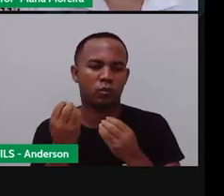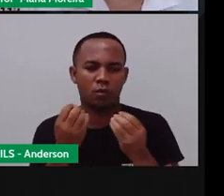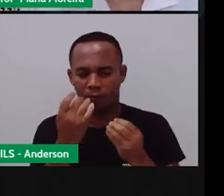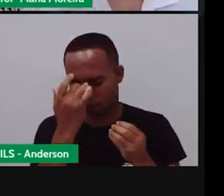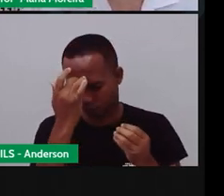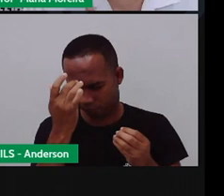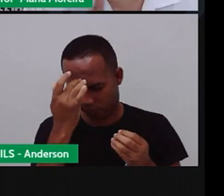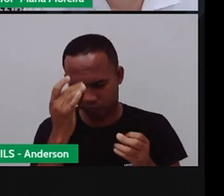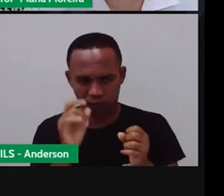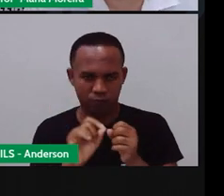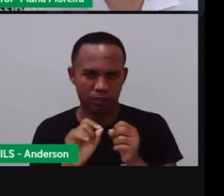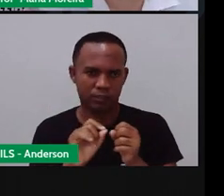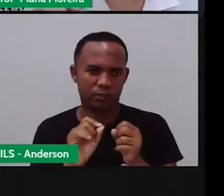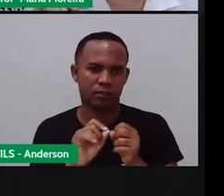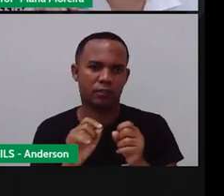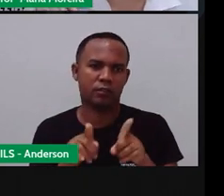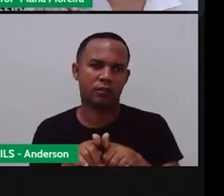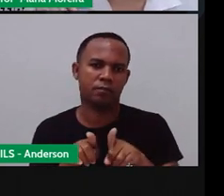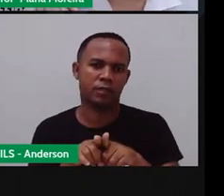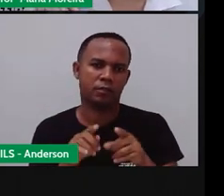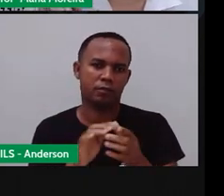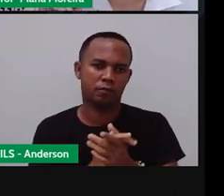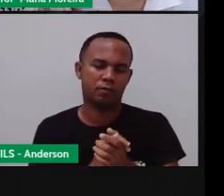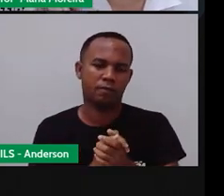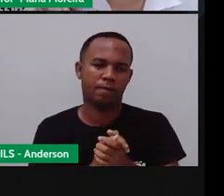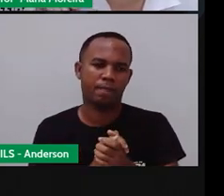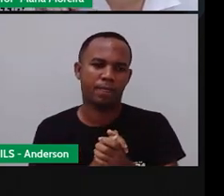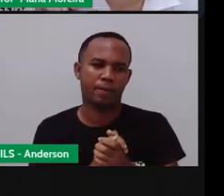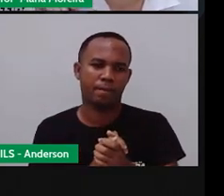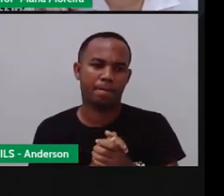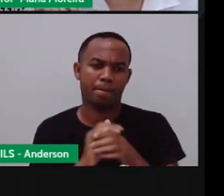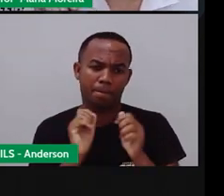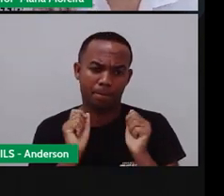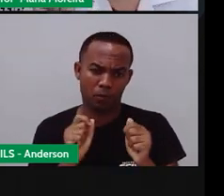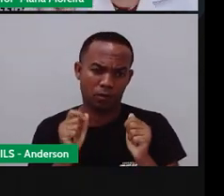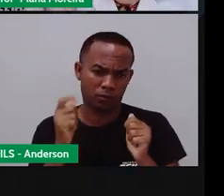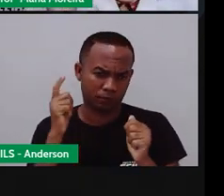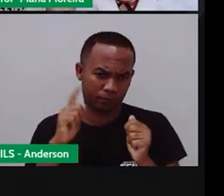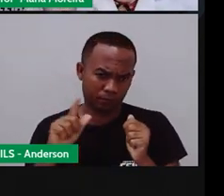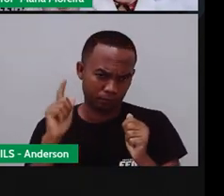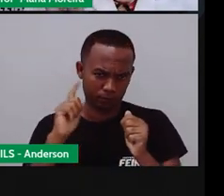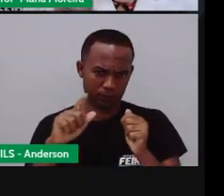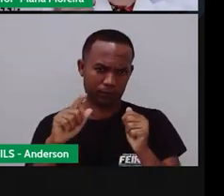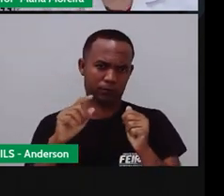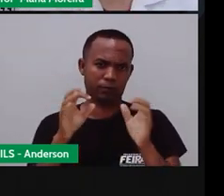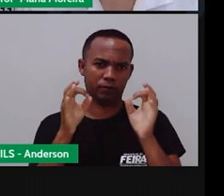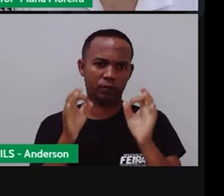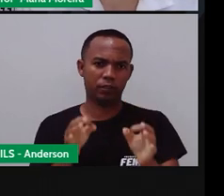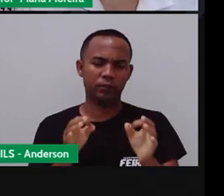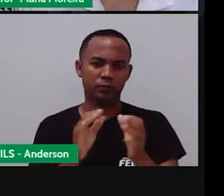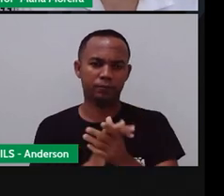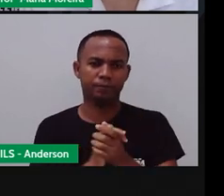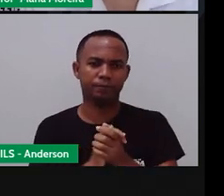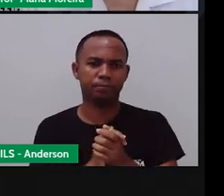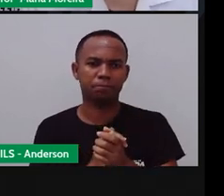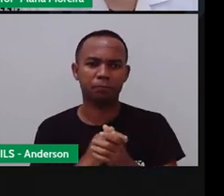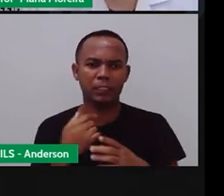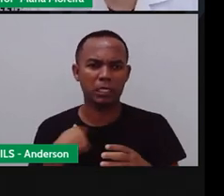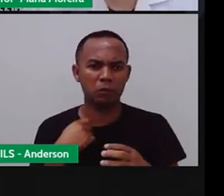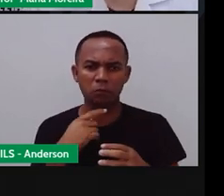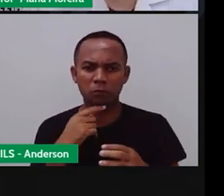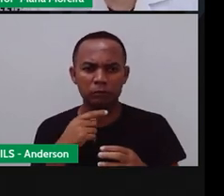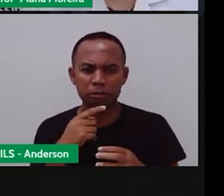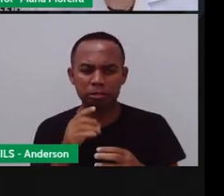a pena. Só tentem fazer essa divisão. E aí vocês vão conseguir fazer direitinho. Ah, eu não estou conseguindo.